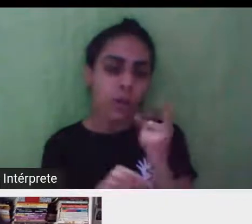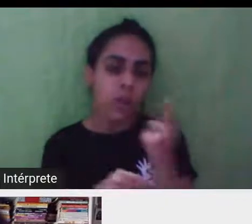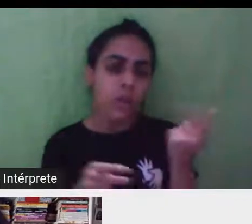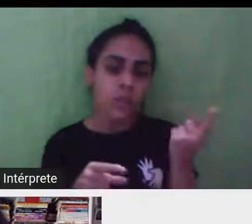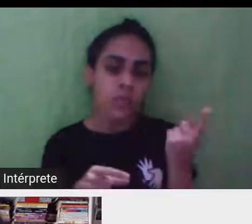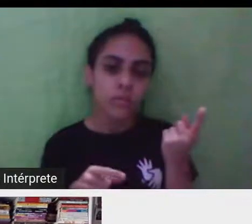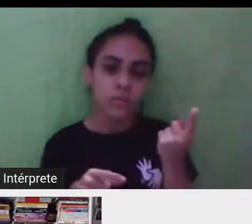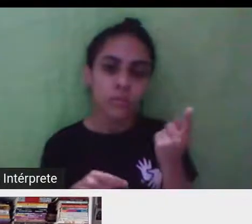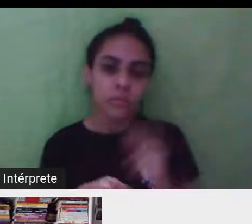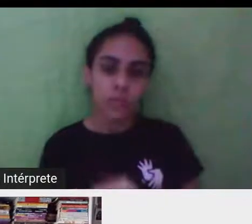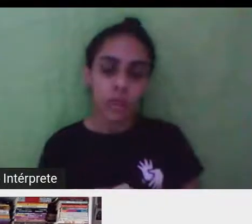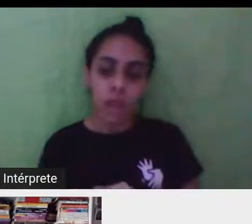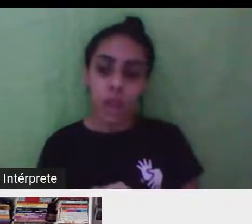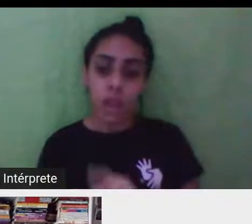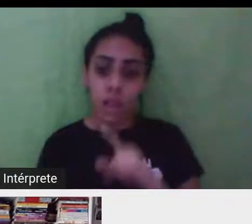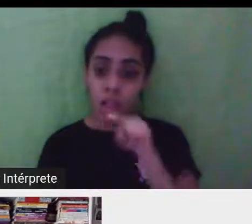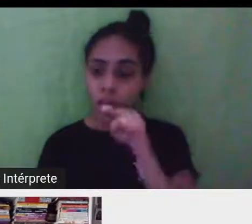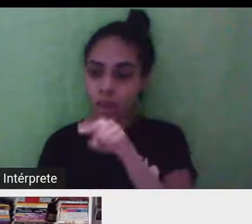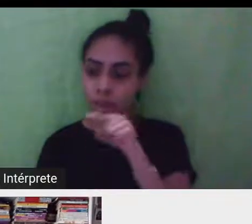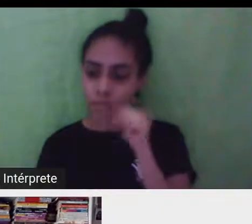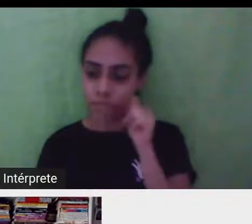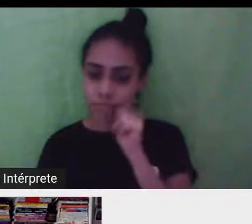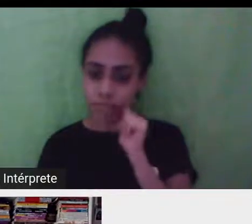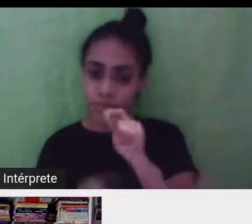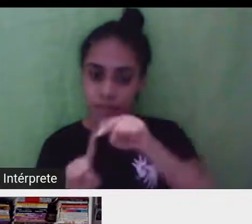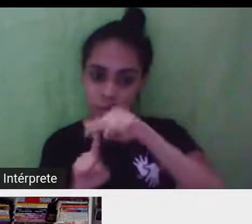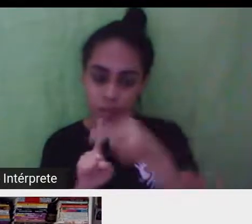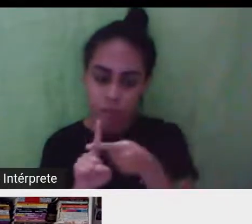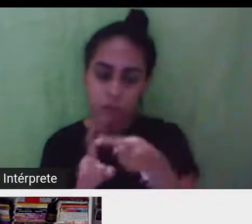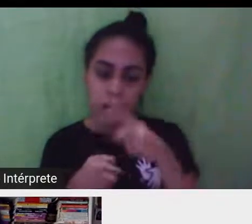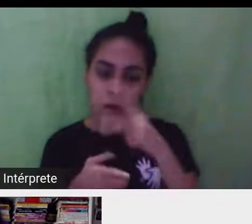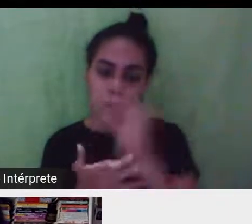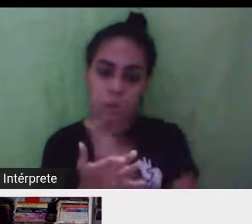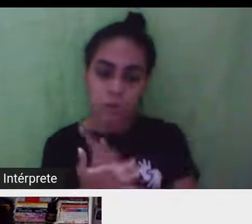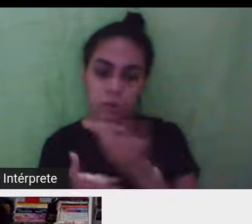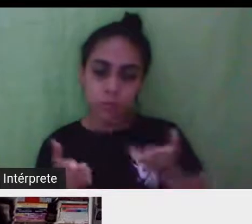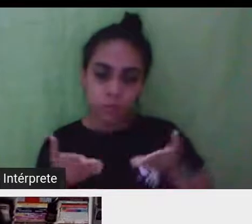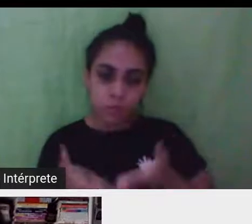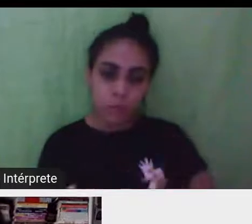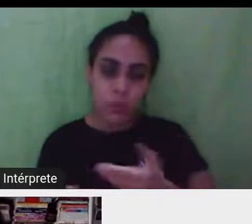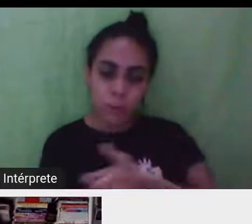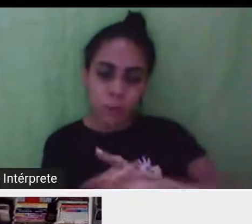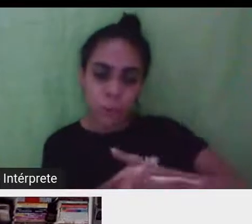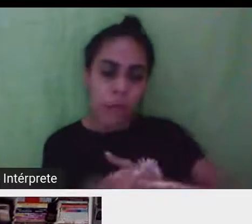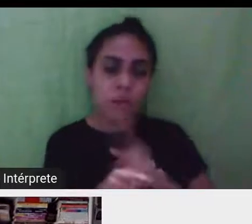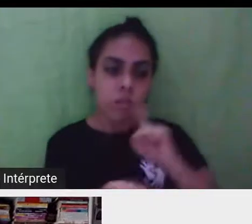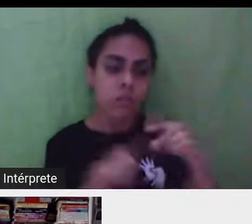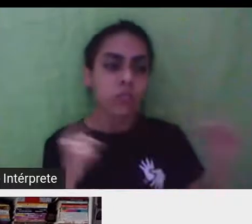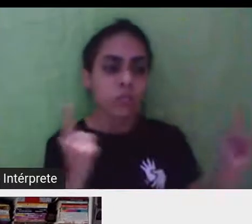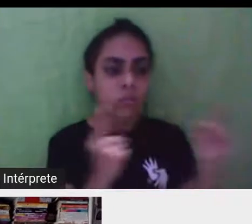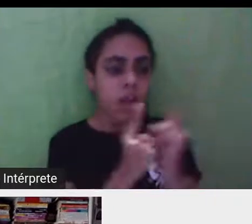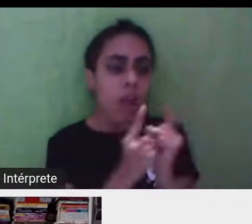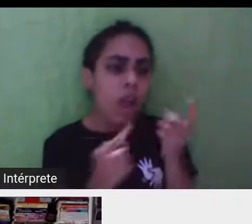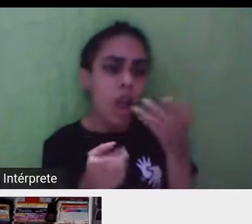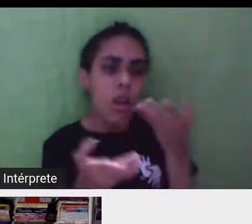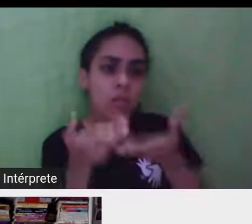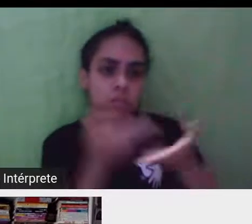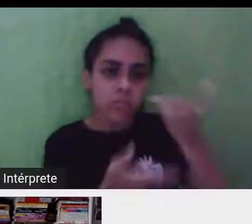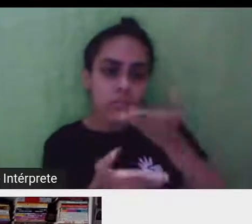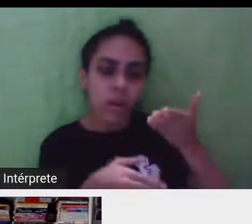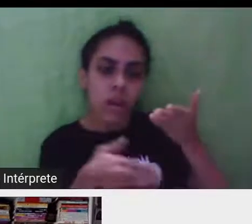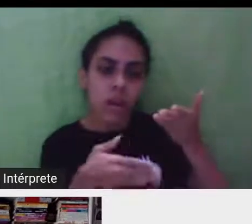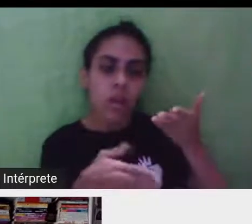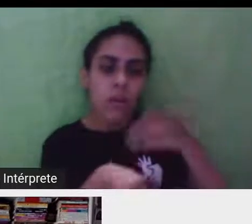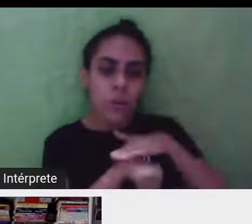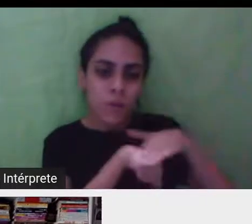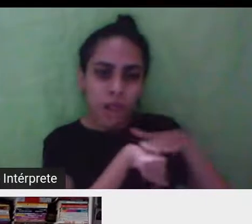depois que o bebezinho dela nasceu. E aí foi uma conversa meio apressada, rápida, mas, assim, a frase